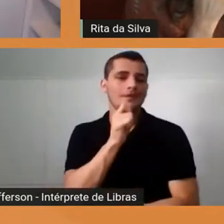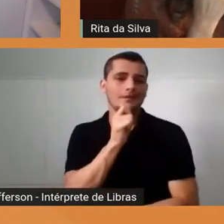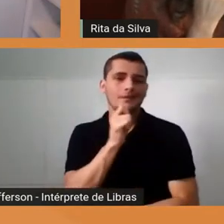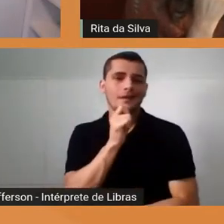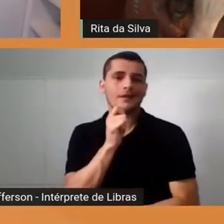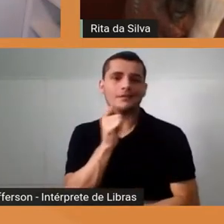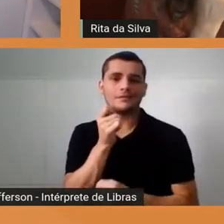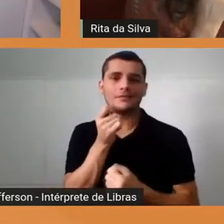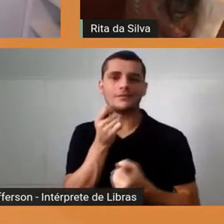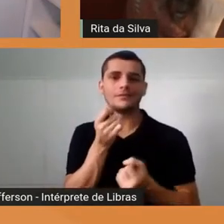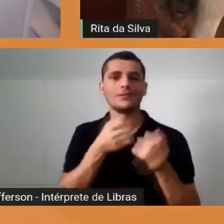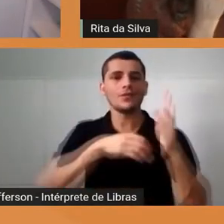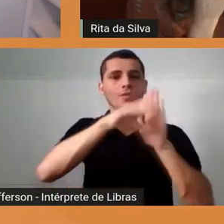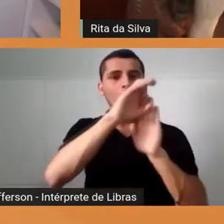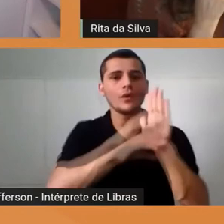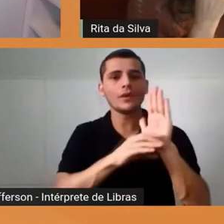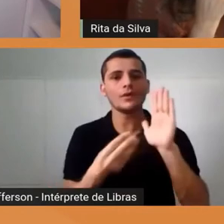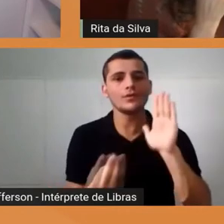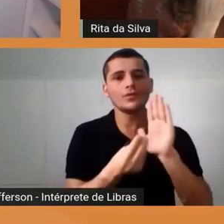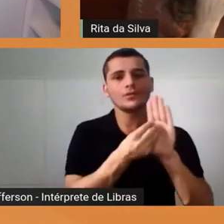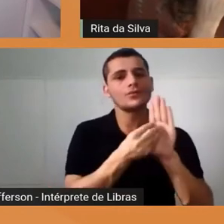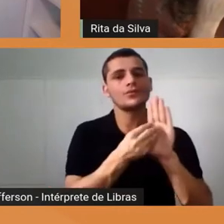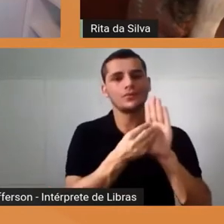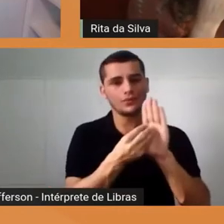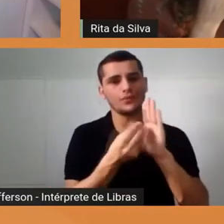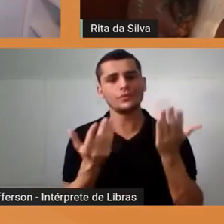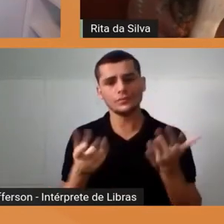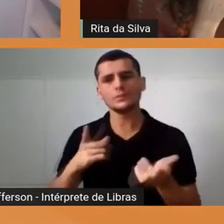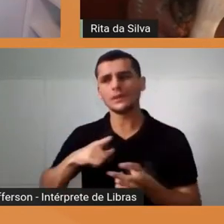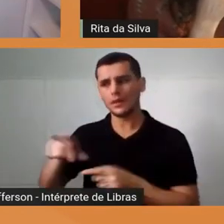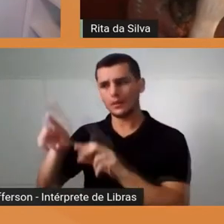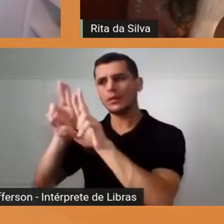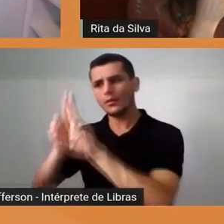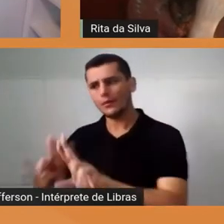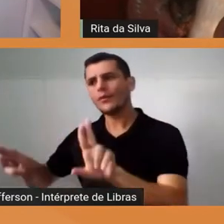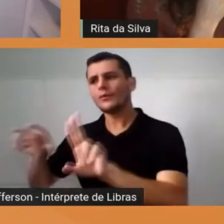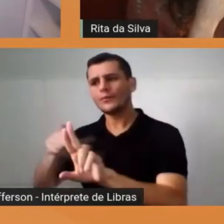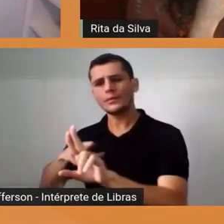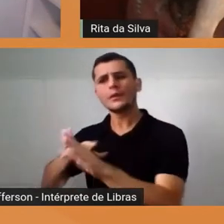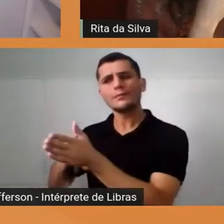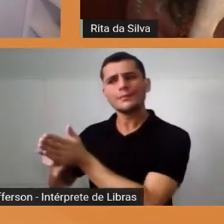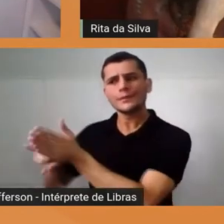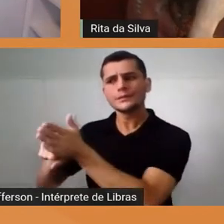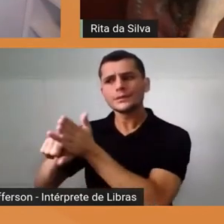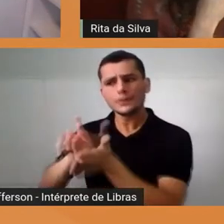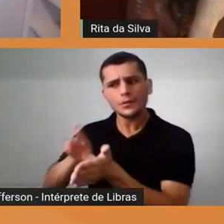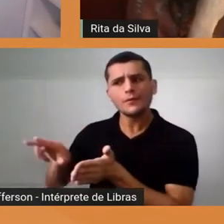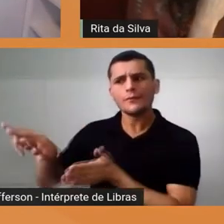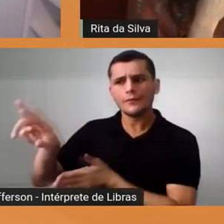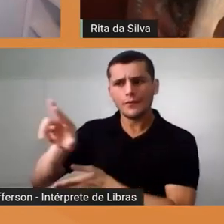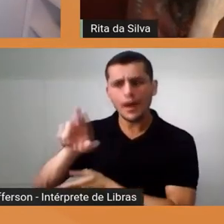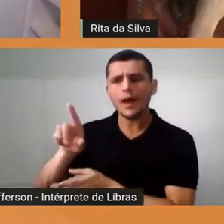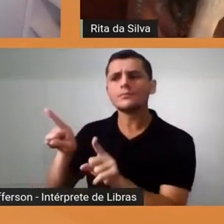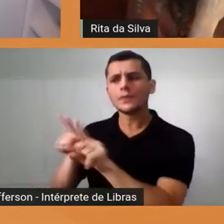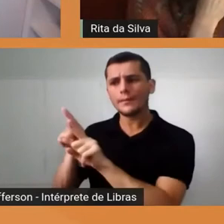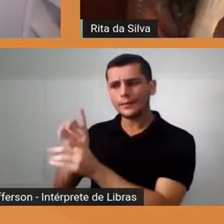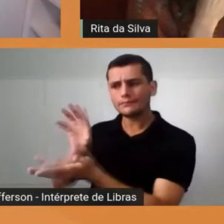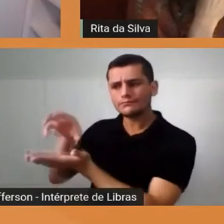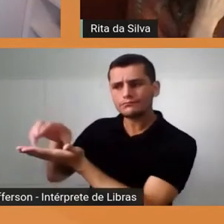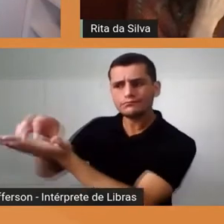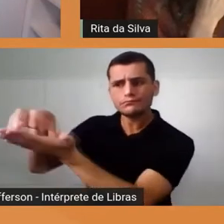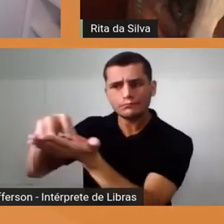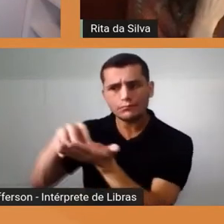Universidade Federal, que tem vários pesquisadores que pesquisam com povos indígenas, vários núcleos de pesquisa que